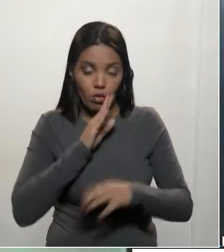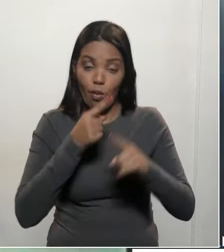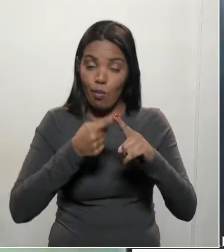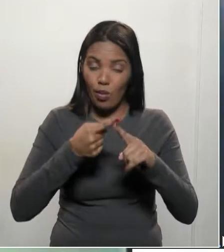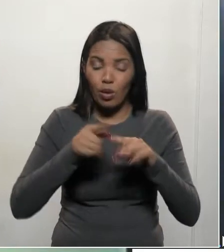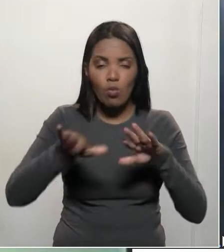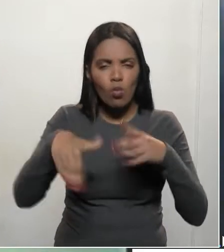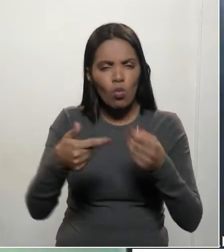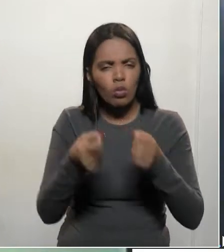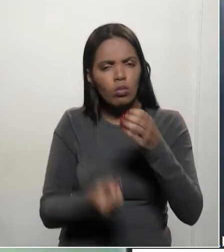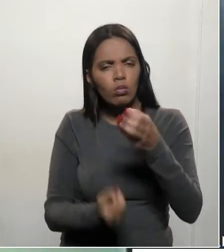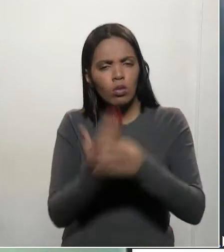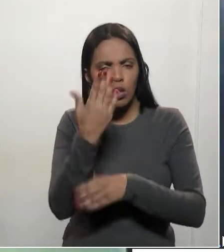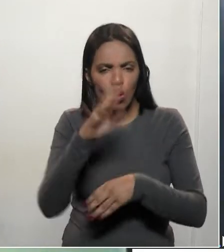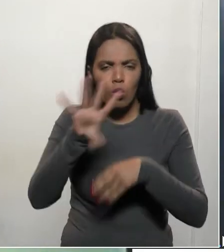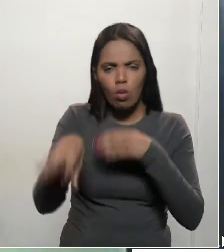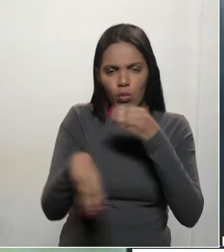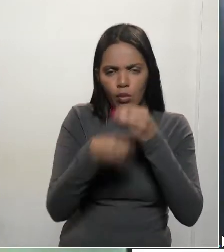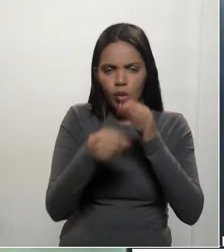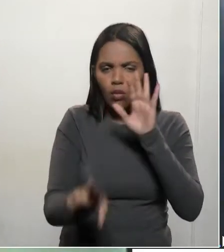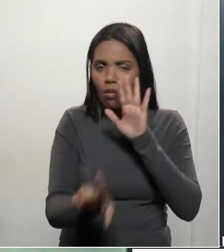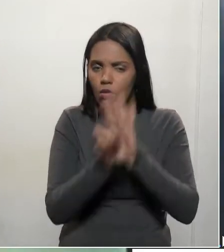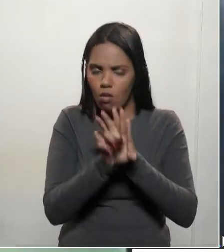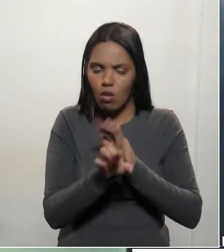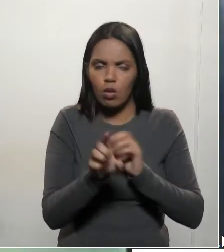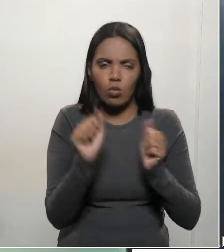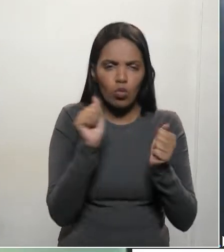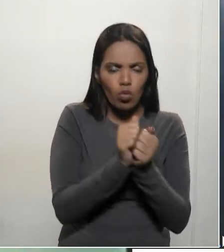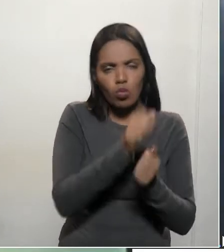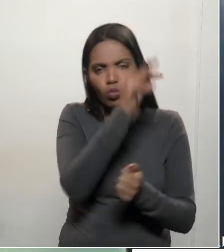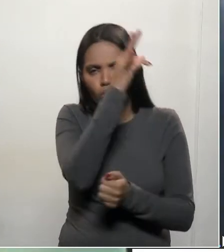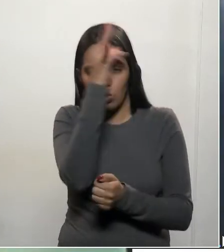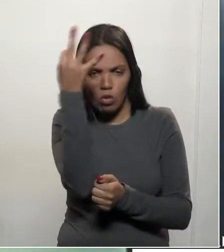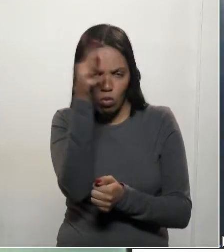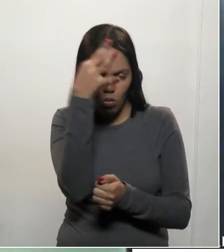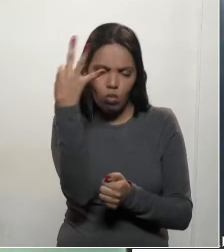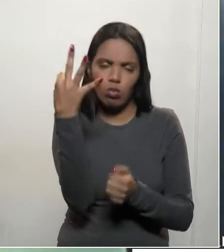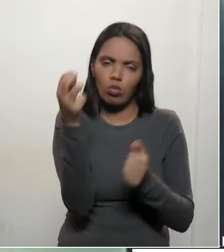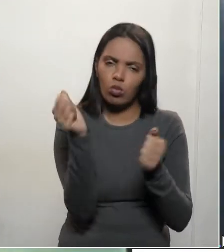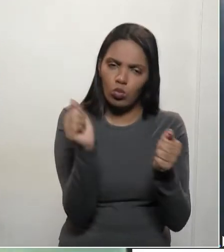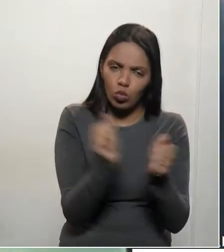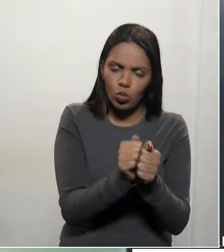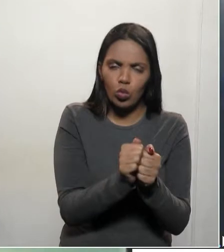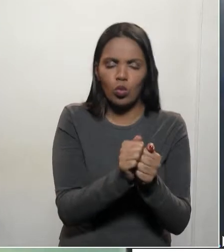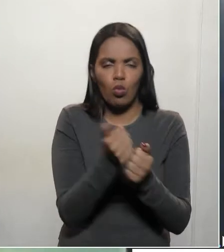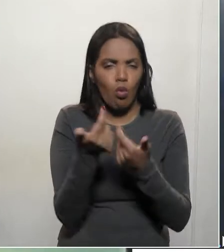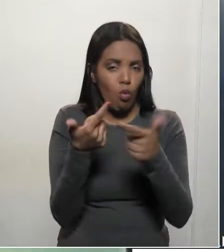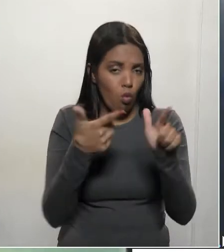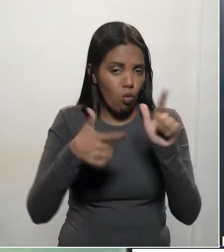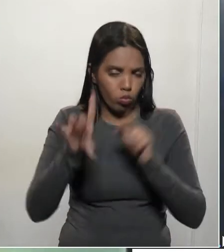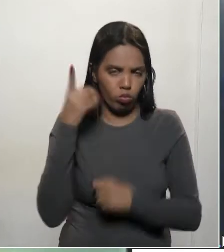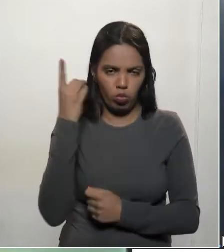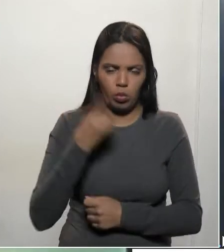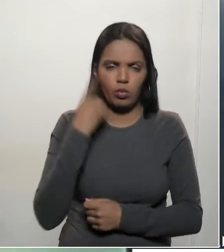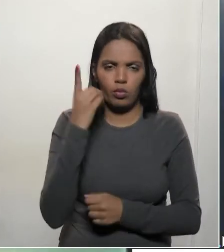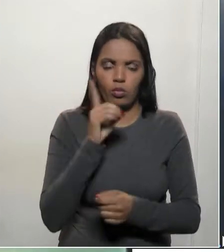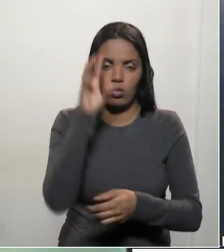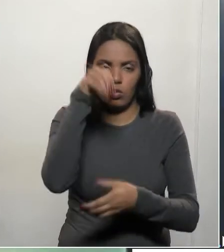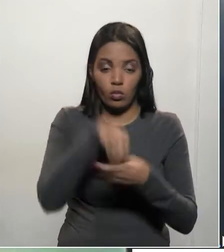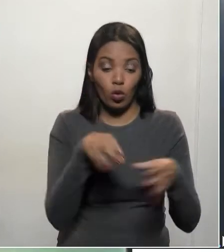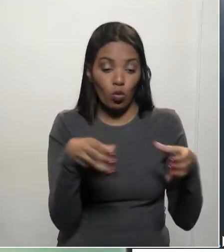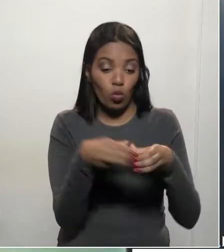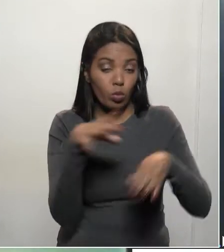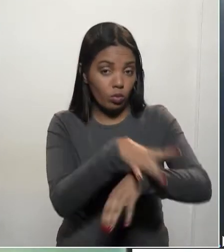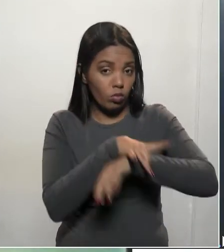Previdência, juntamente com alguns deputados aí, com o Thiago, com o Ceim, com outros deputados da Comissão de